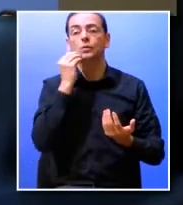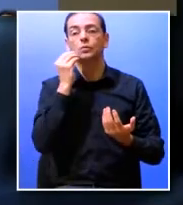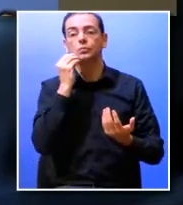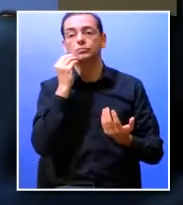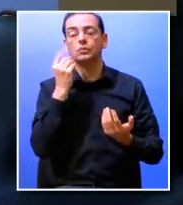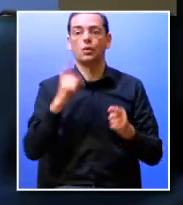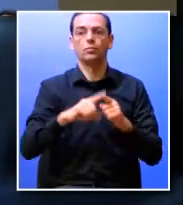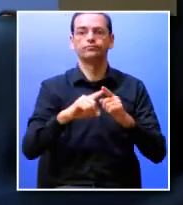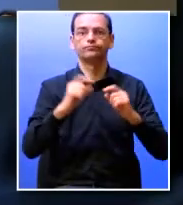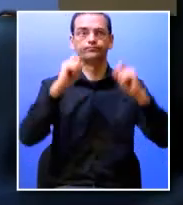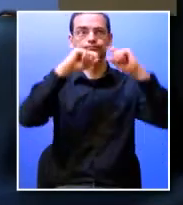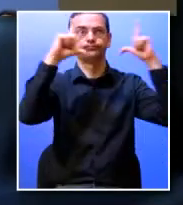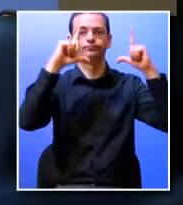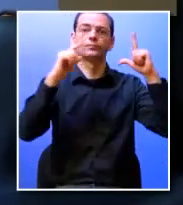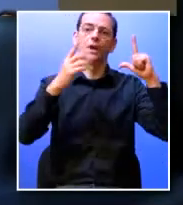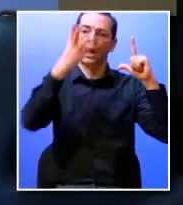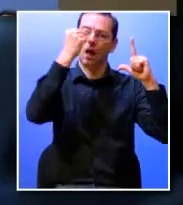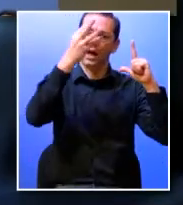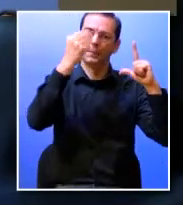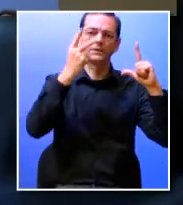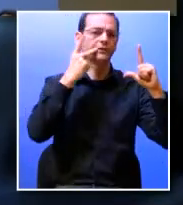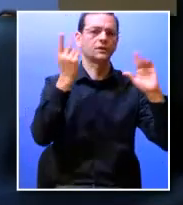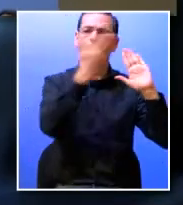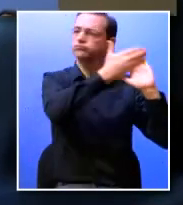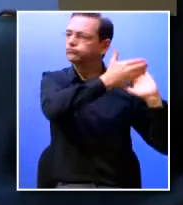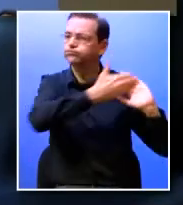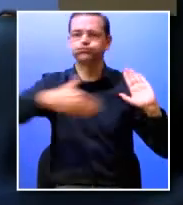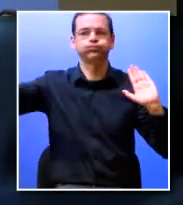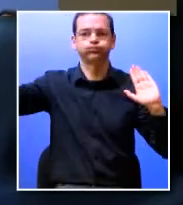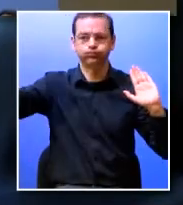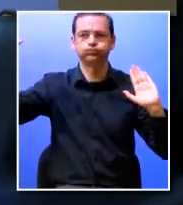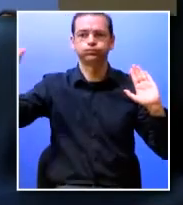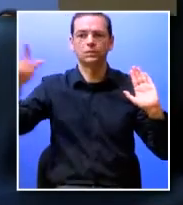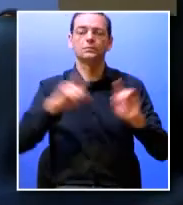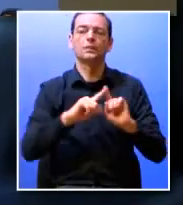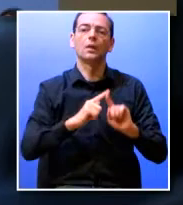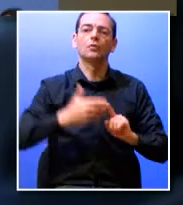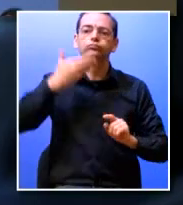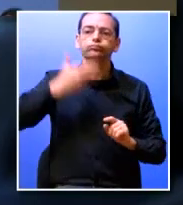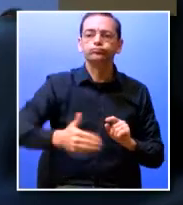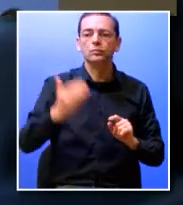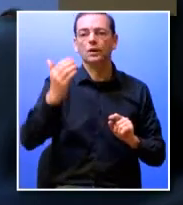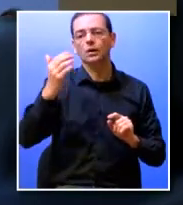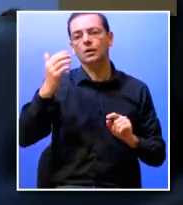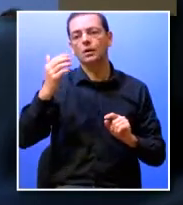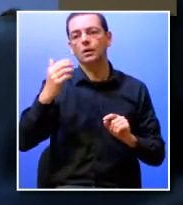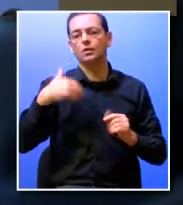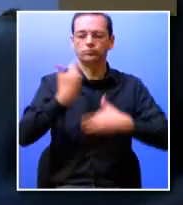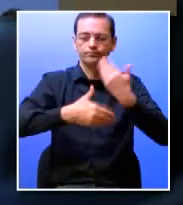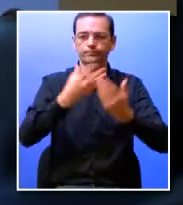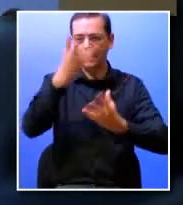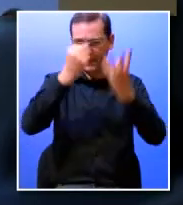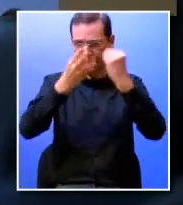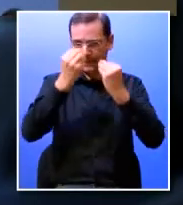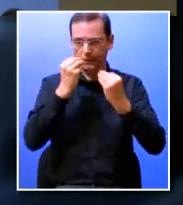alerta para a importância da aprendizagem ao longo da vida ao nível do desenvolvimento das competências nos nossos cursos e a própria estrutura e o